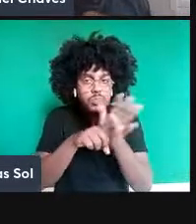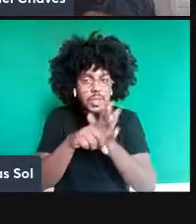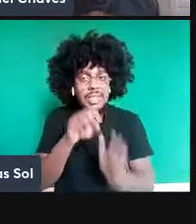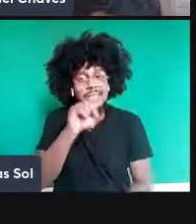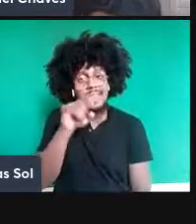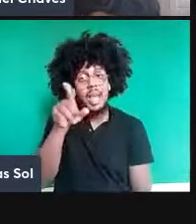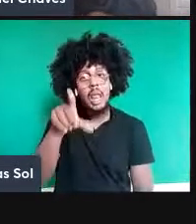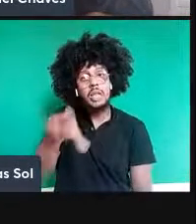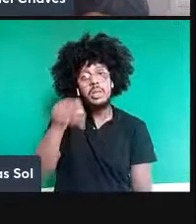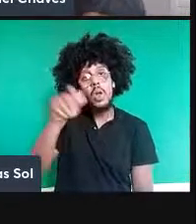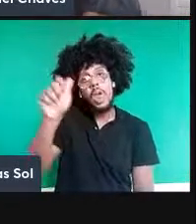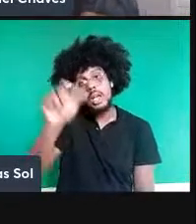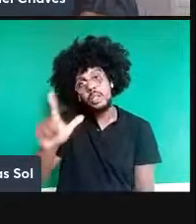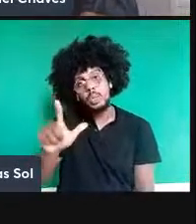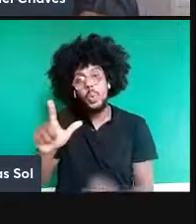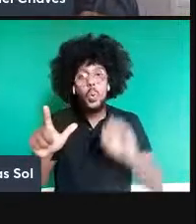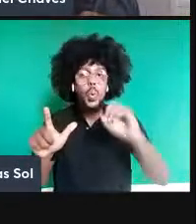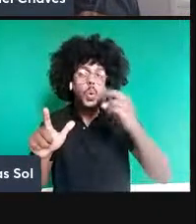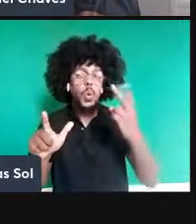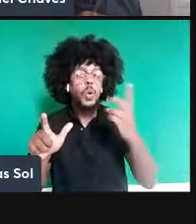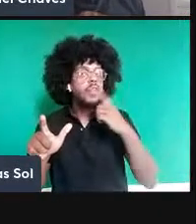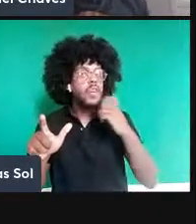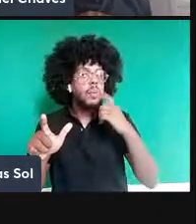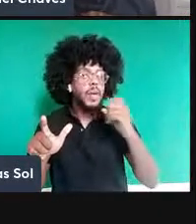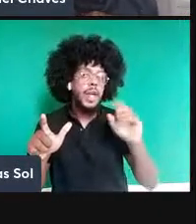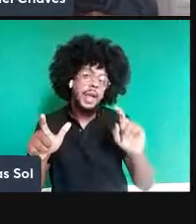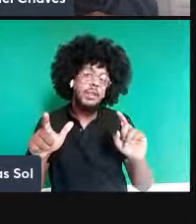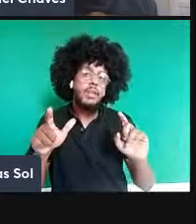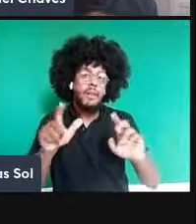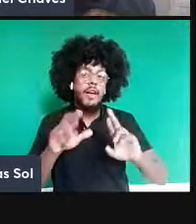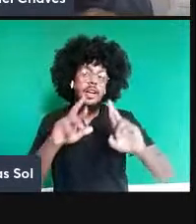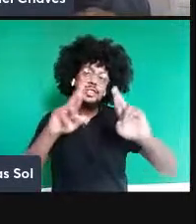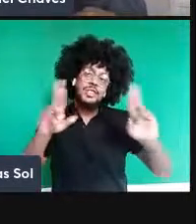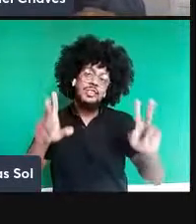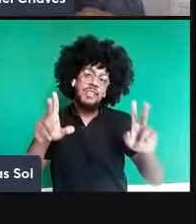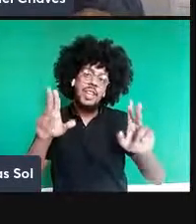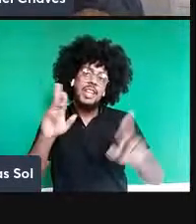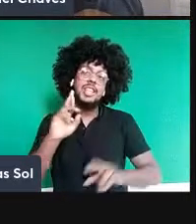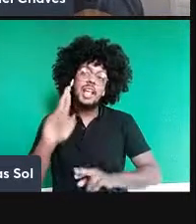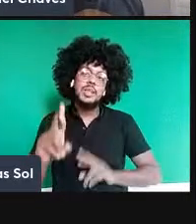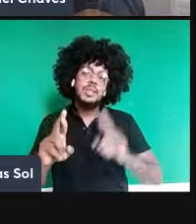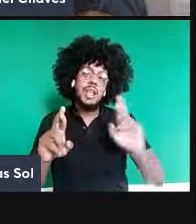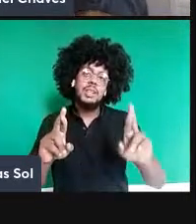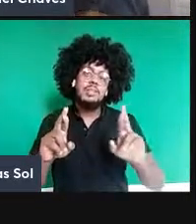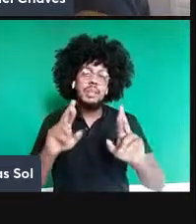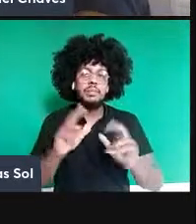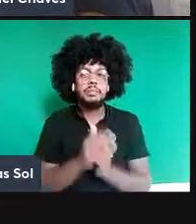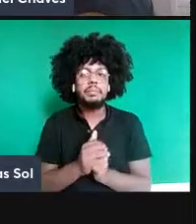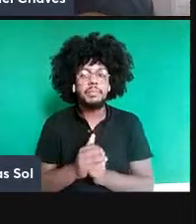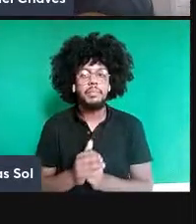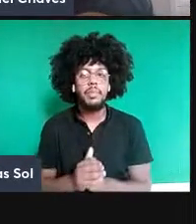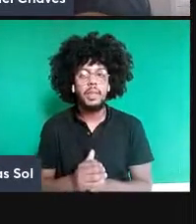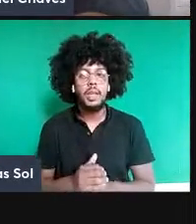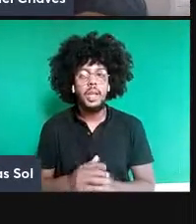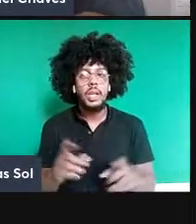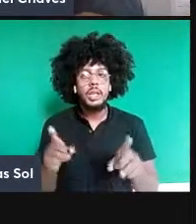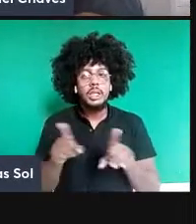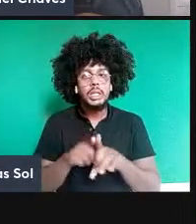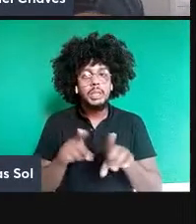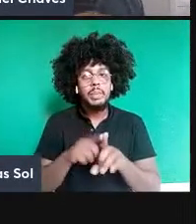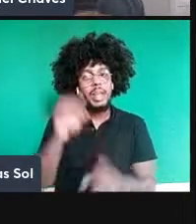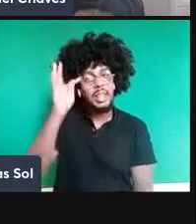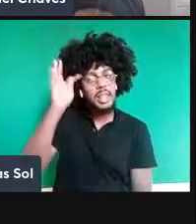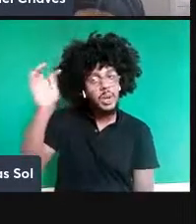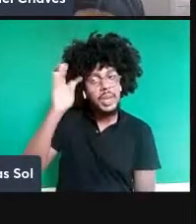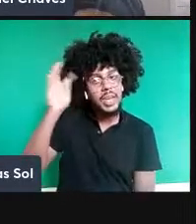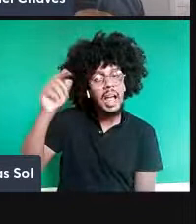afetar o resultado da medição dela. A mesma coisa aqui para o Bob. Lembrando que a mecânica quântica é uma teoria probabilística.